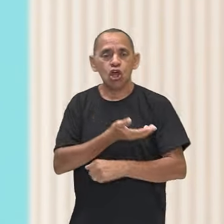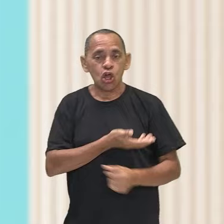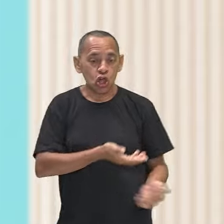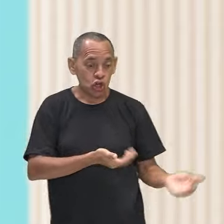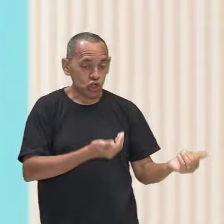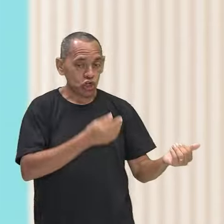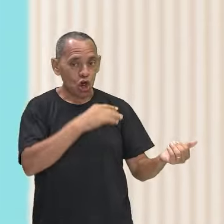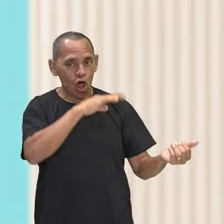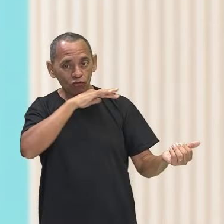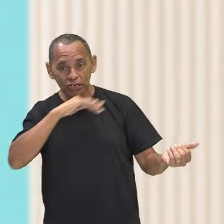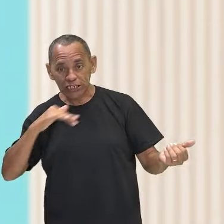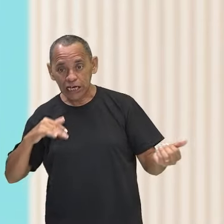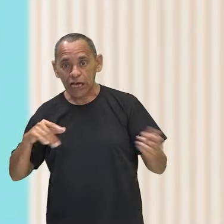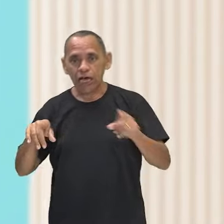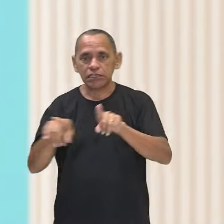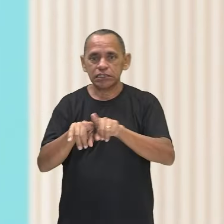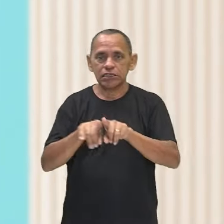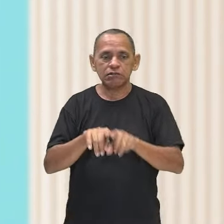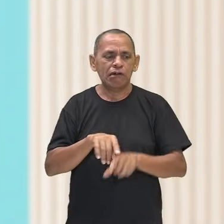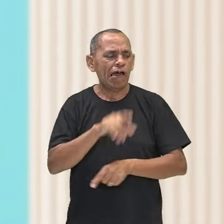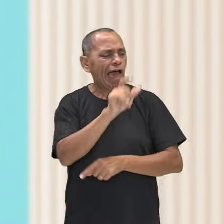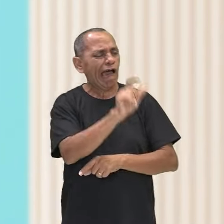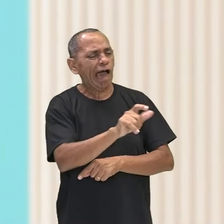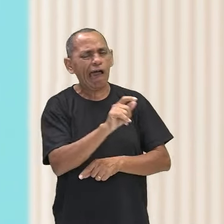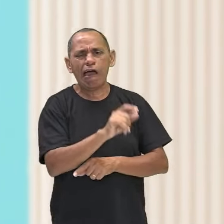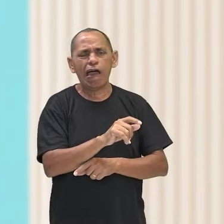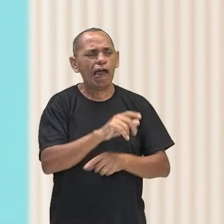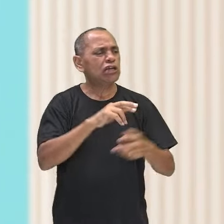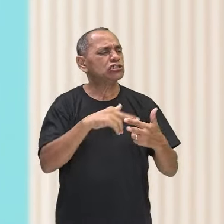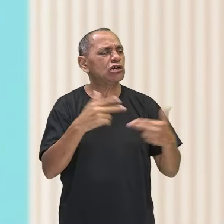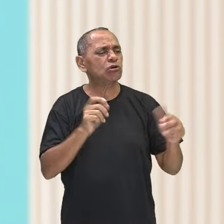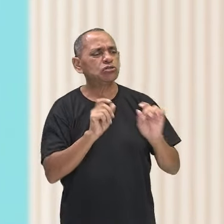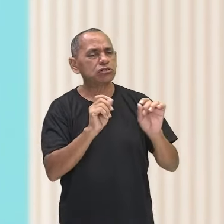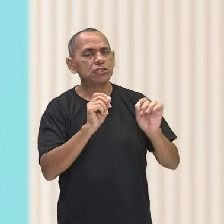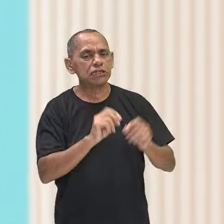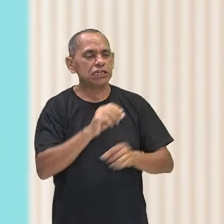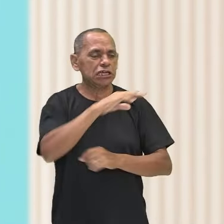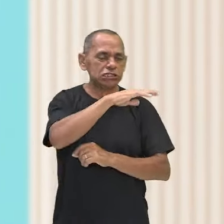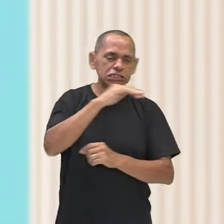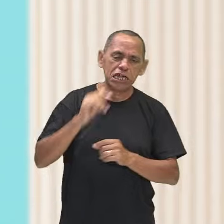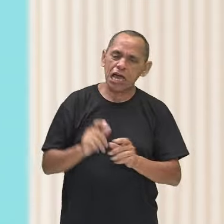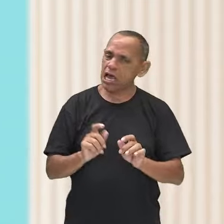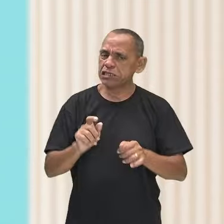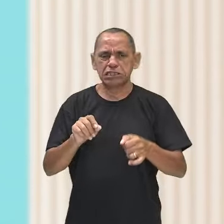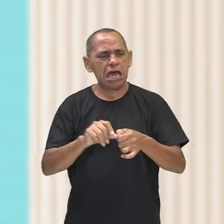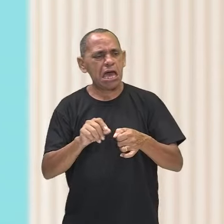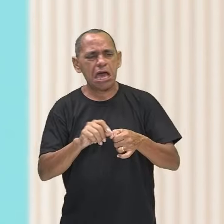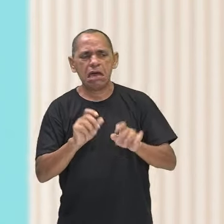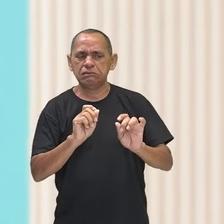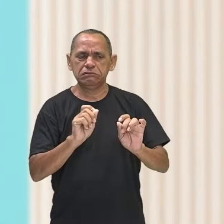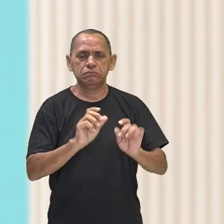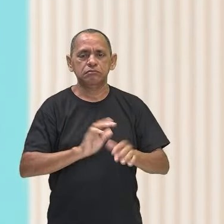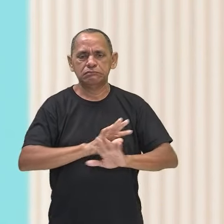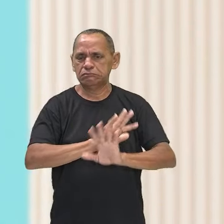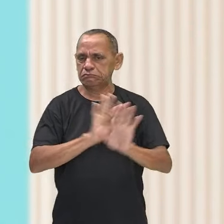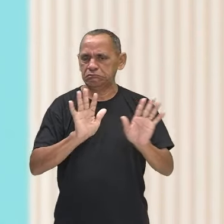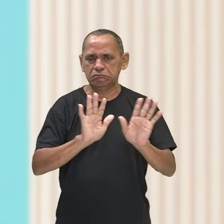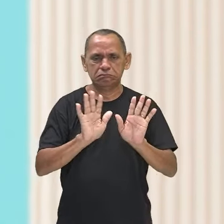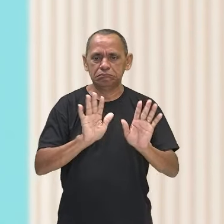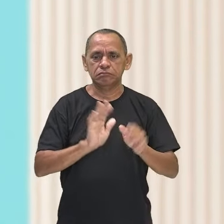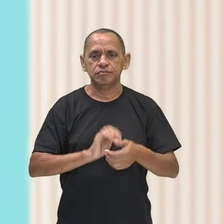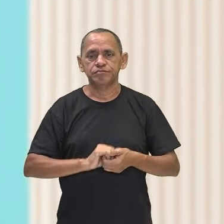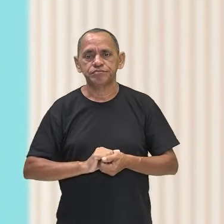Ah, isso é coisa de criança, eu não faço mais isso, né? Então, essa é a corrente geracional. A corrente